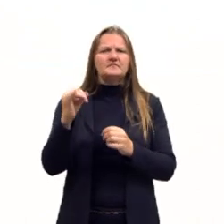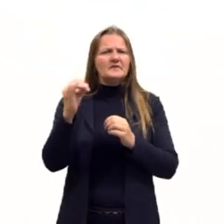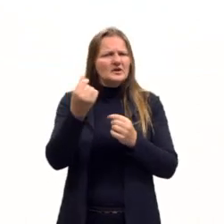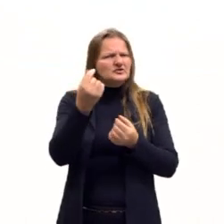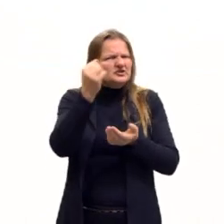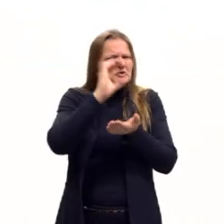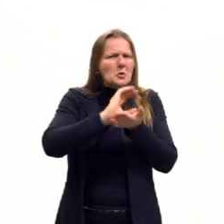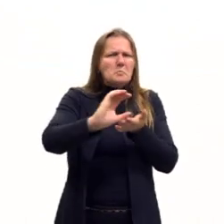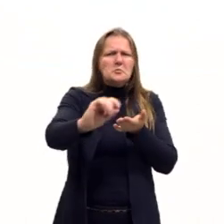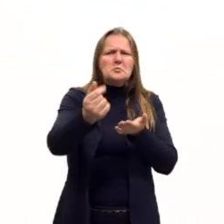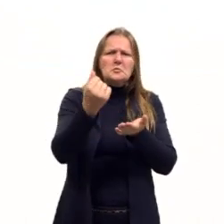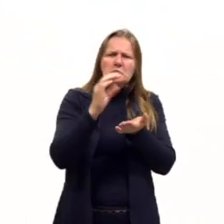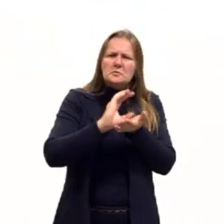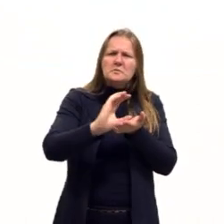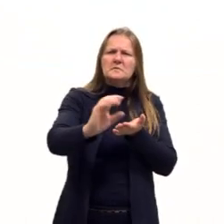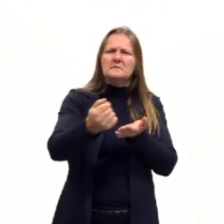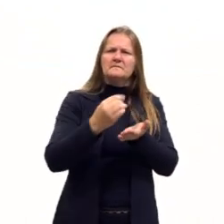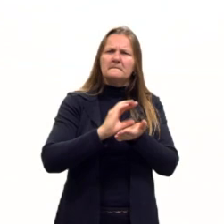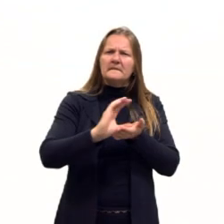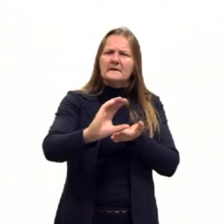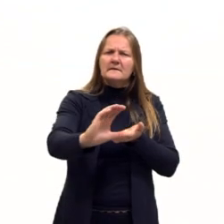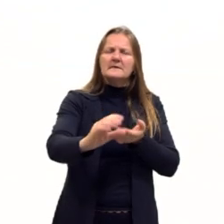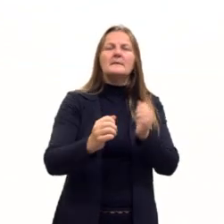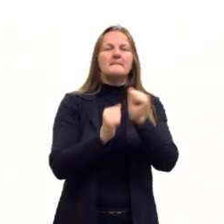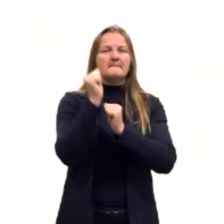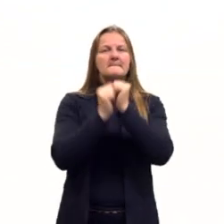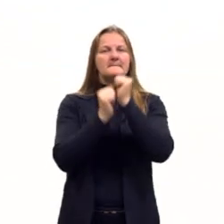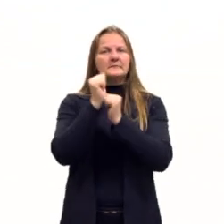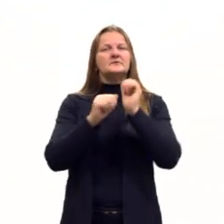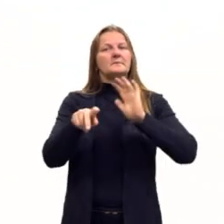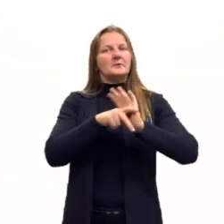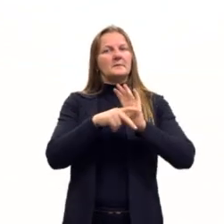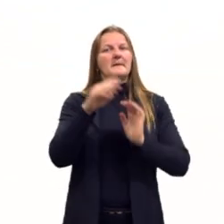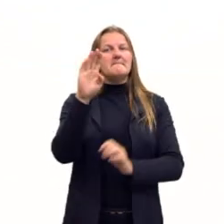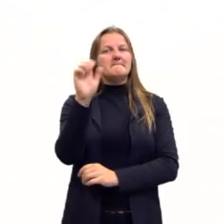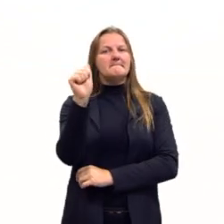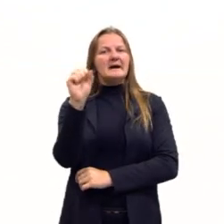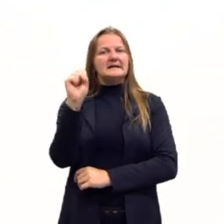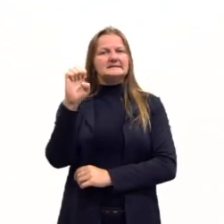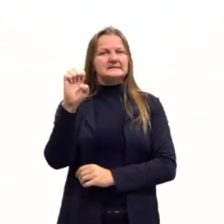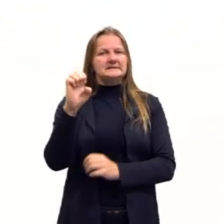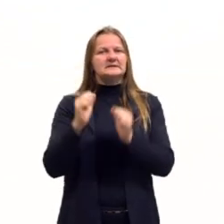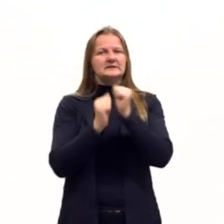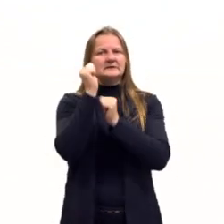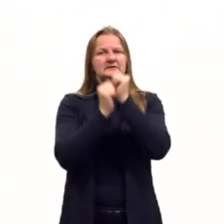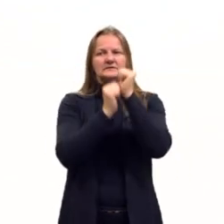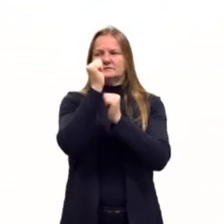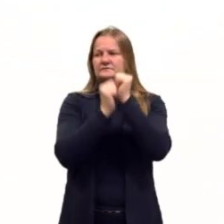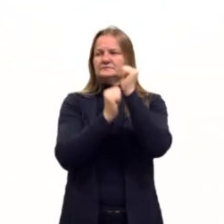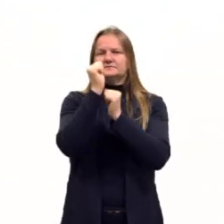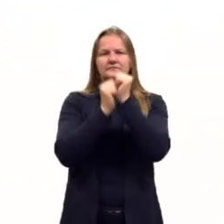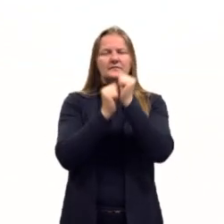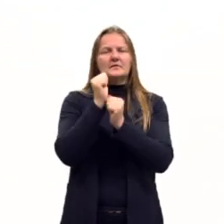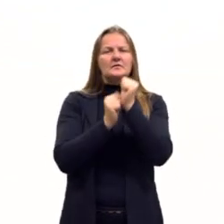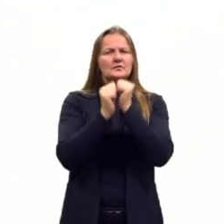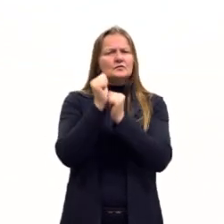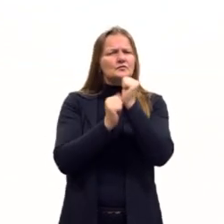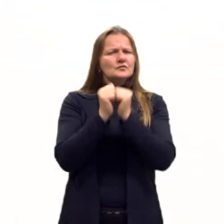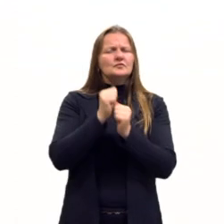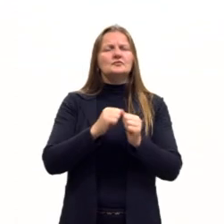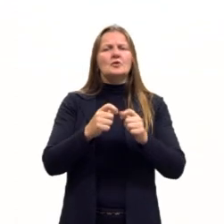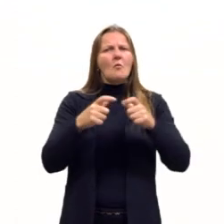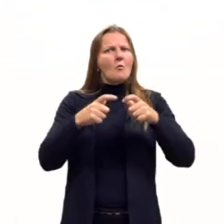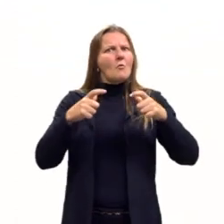dinheiro nessa indústria de base, tá, gurizada. Então ele começa, a gente já viu que é uma indústria de base, é uma indústria extremamente